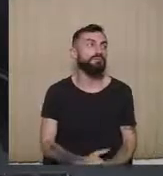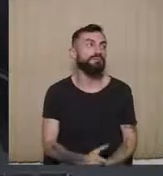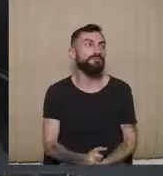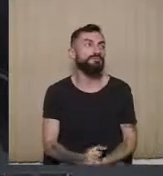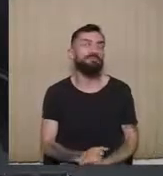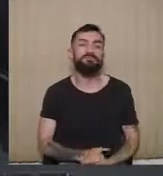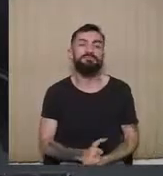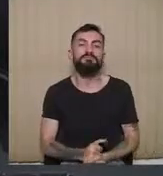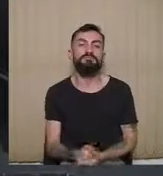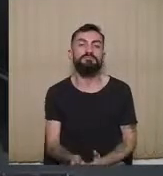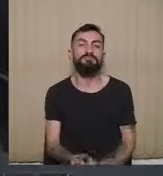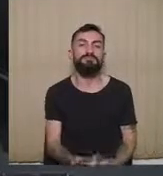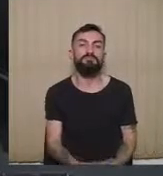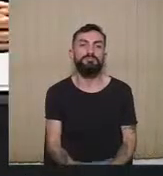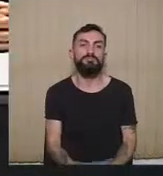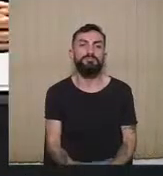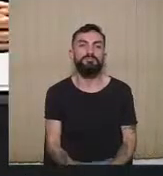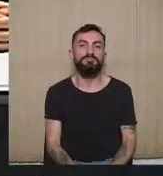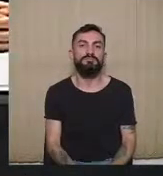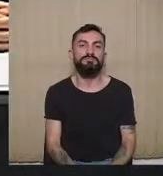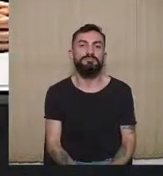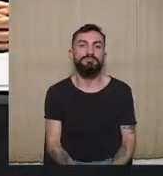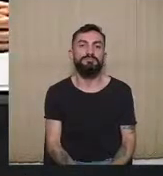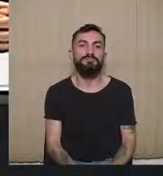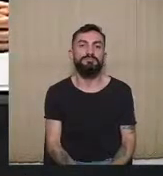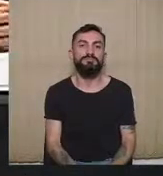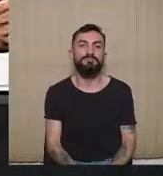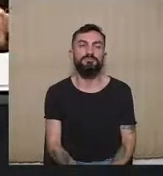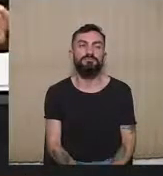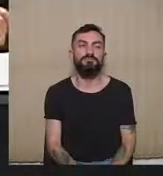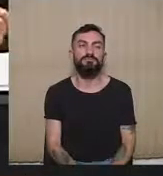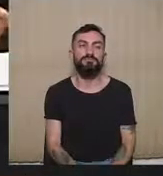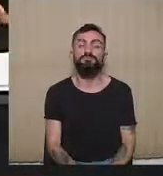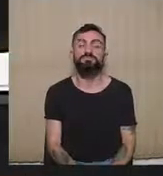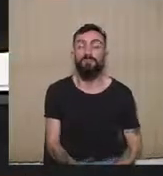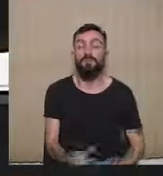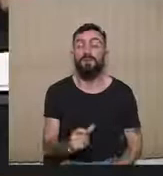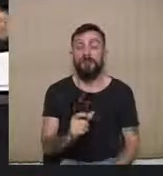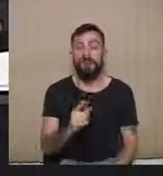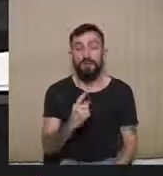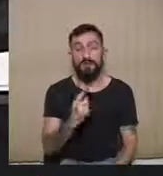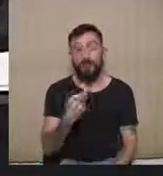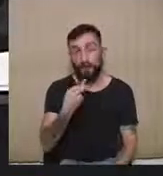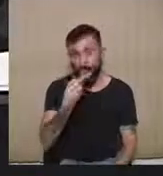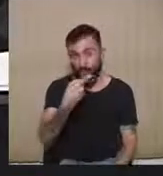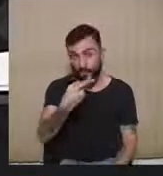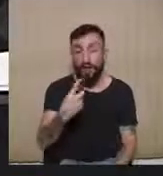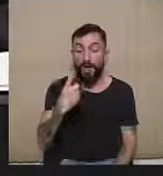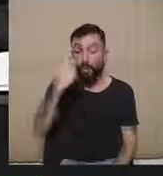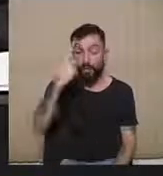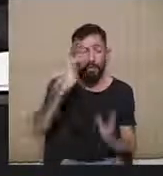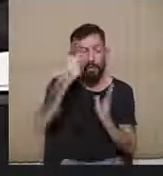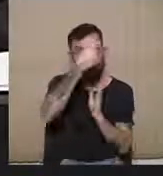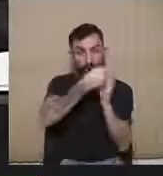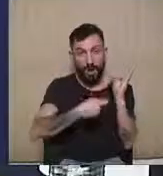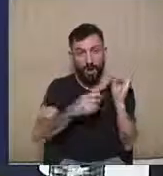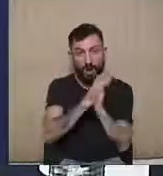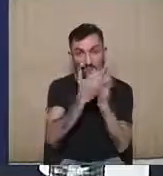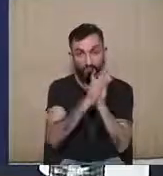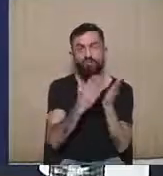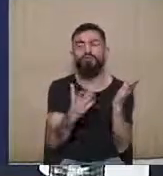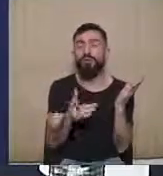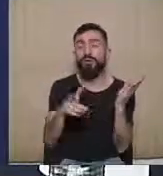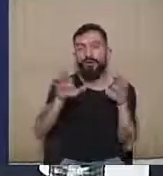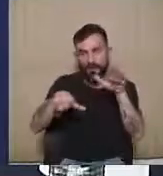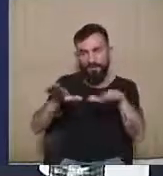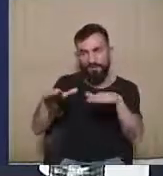Olha, eu vou dizer o seguinte, tem um autor, é que talvez o Hélio vá me lembrar